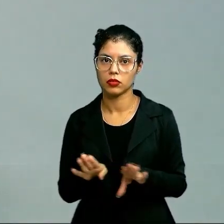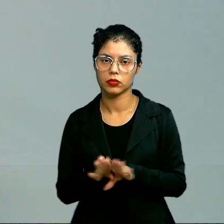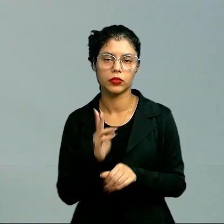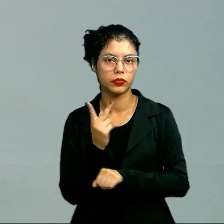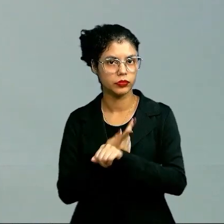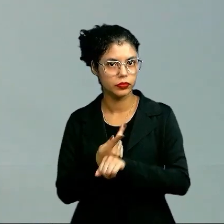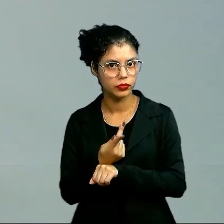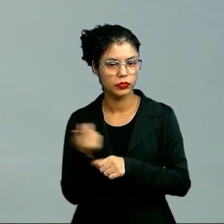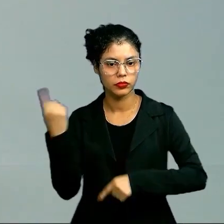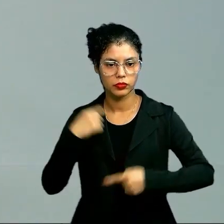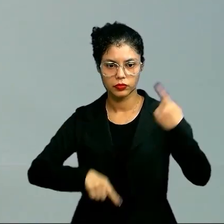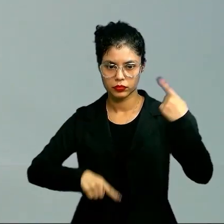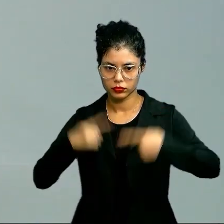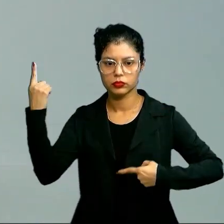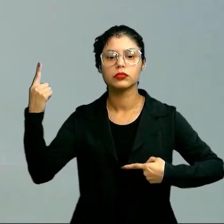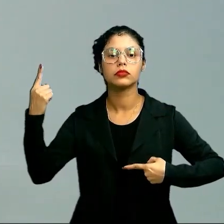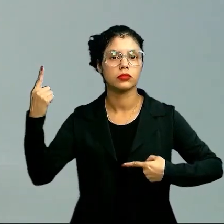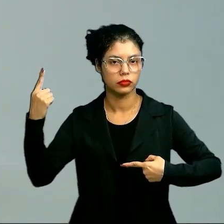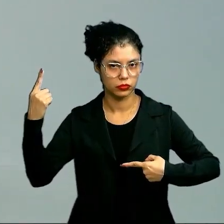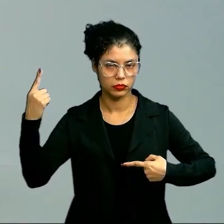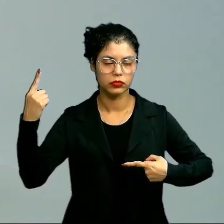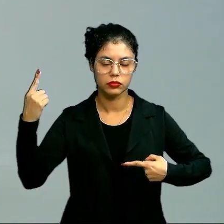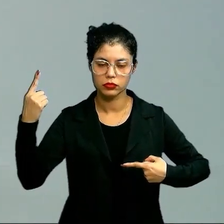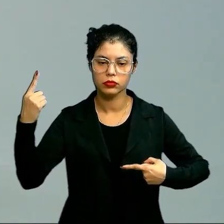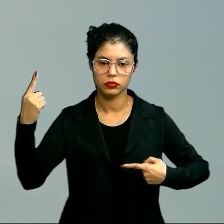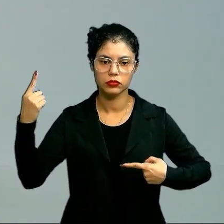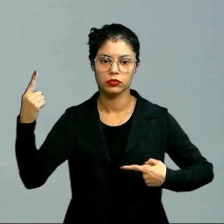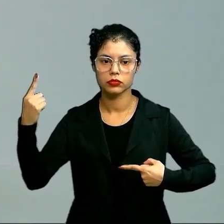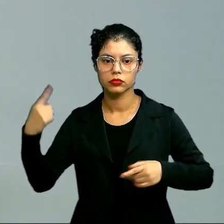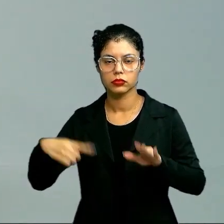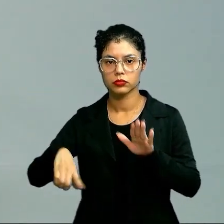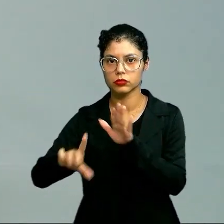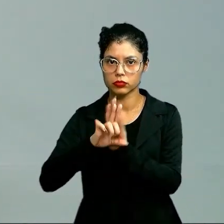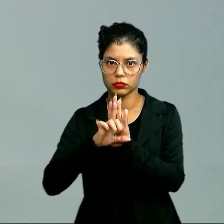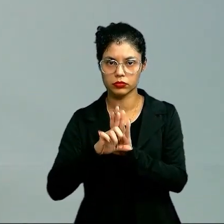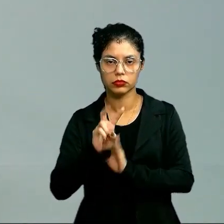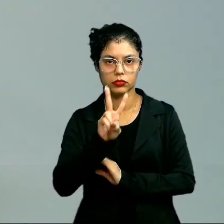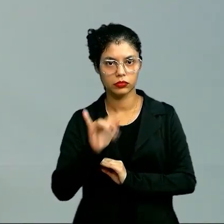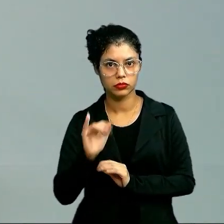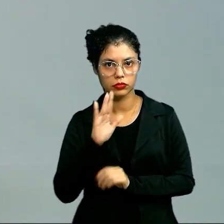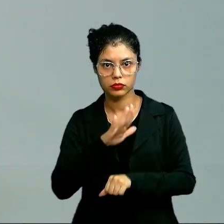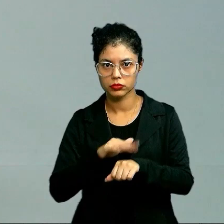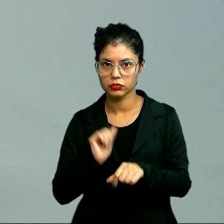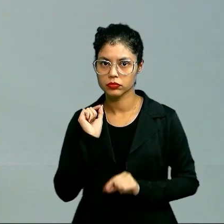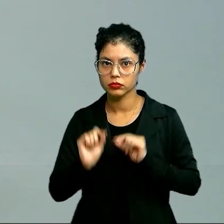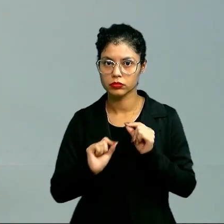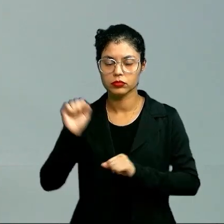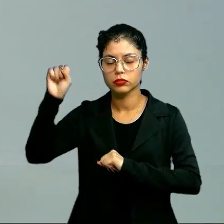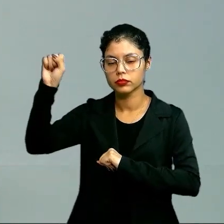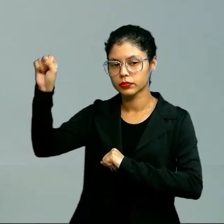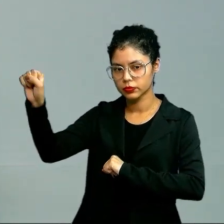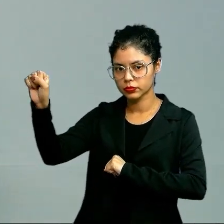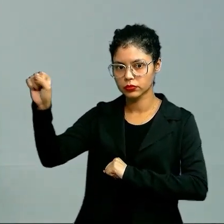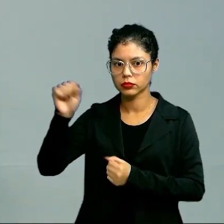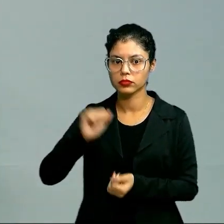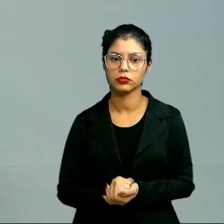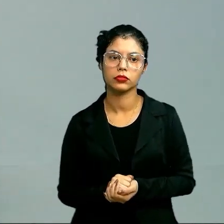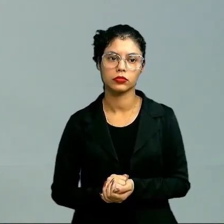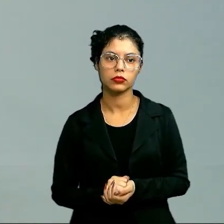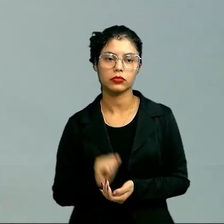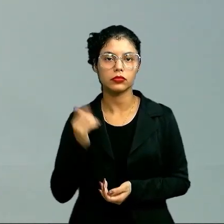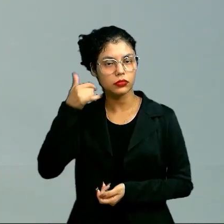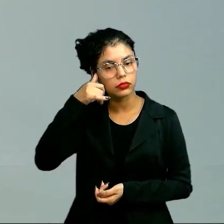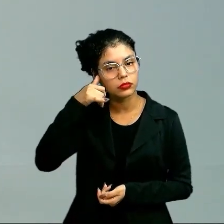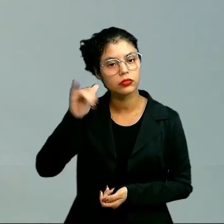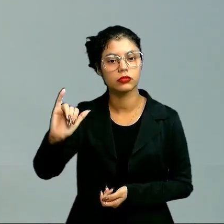procurar superá-las. A gente deve procurar superar essas leis, o que ele vai chamar de super-homem. O super-homem, ele evita